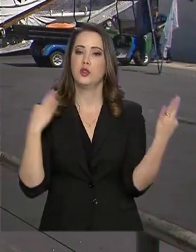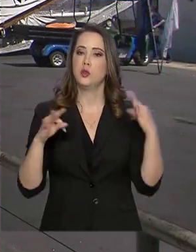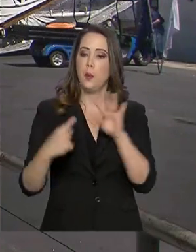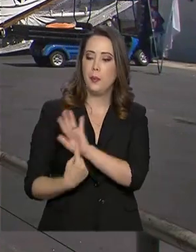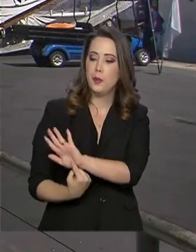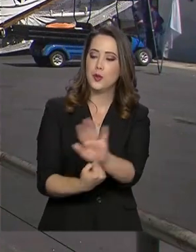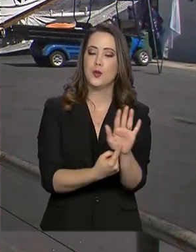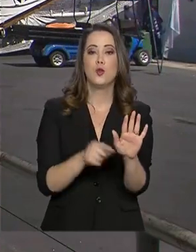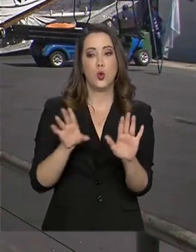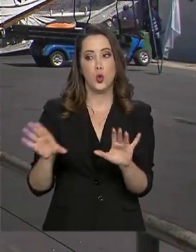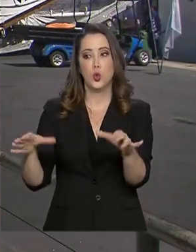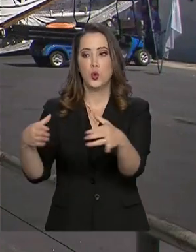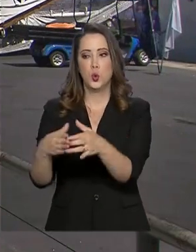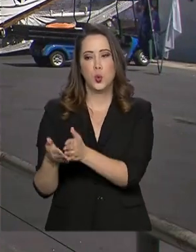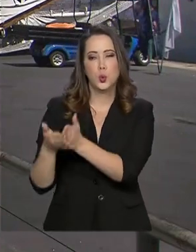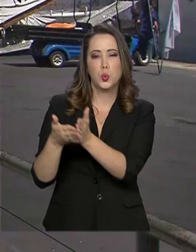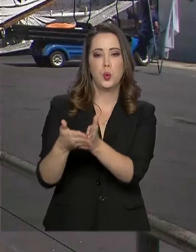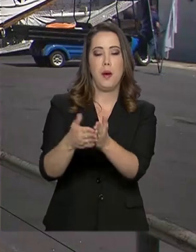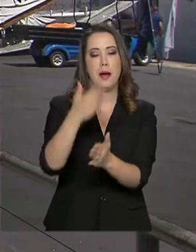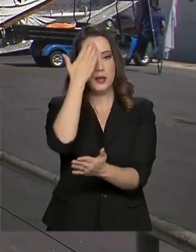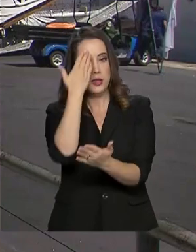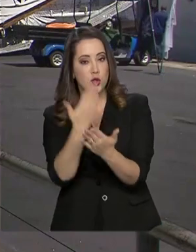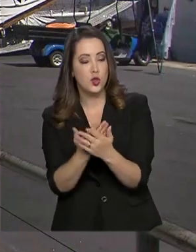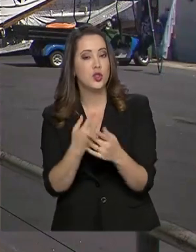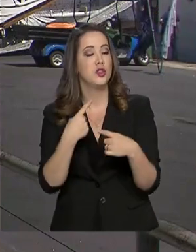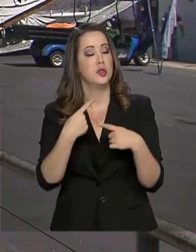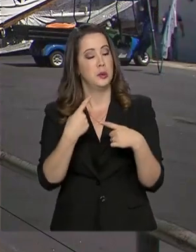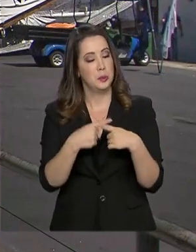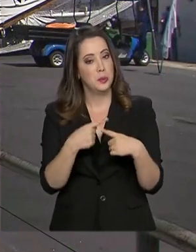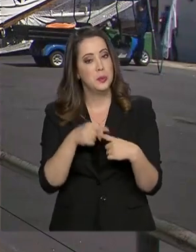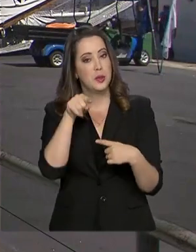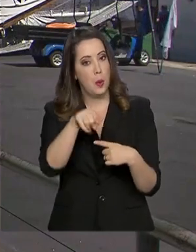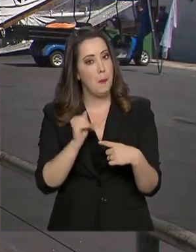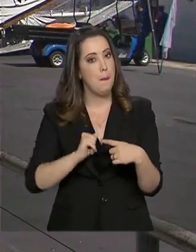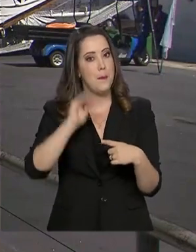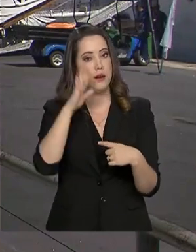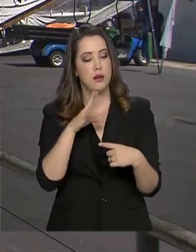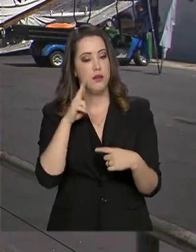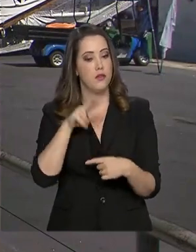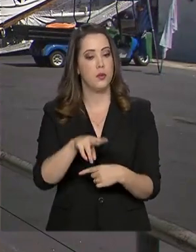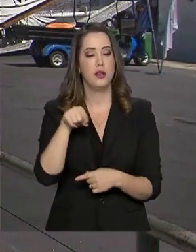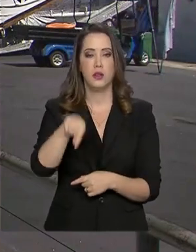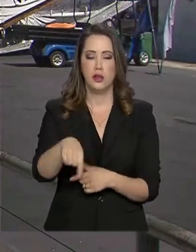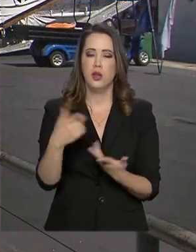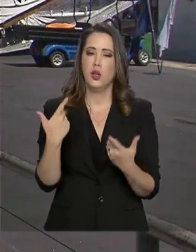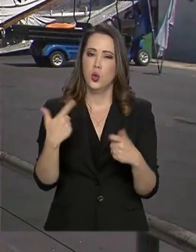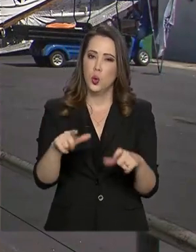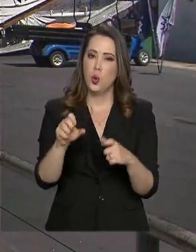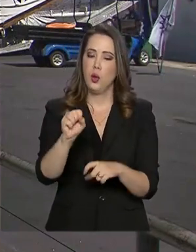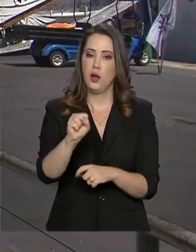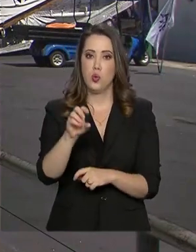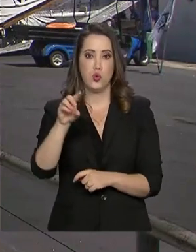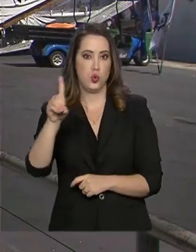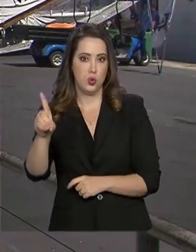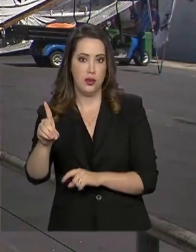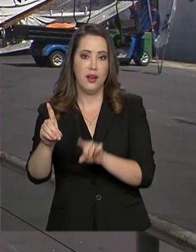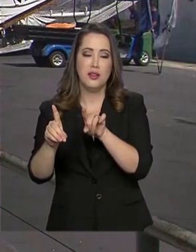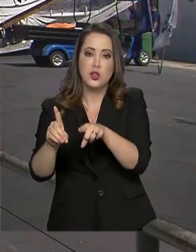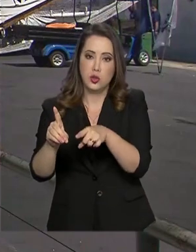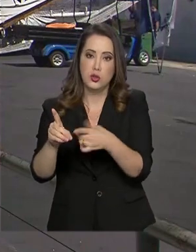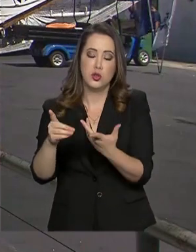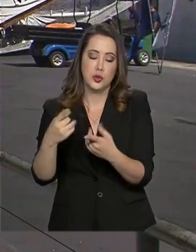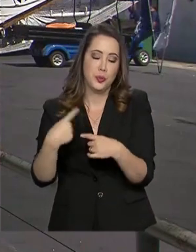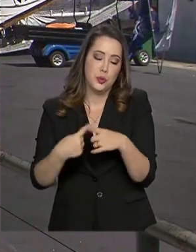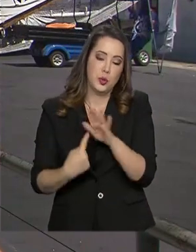está otimista. O maior índice de confiança foi registrado aqui na região sudeste, onde os empresários revelaram que nos próximos meses